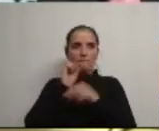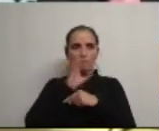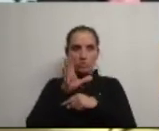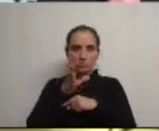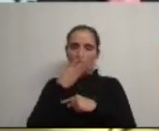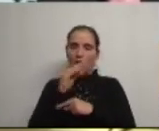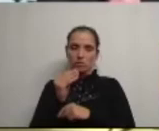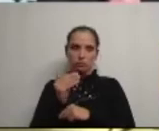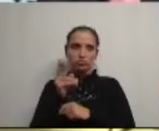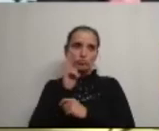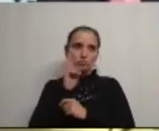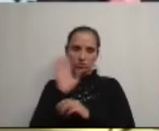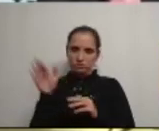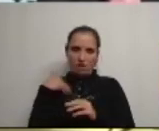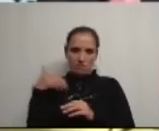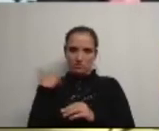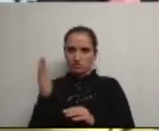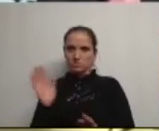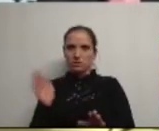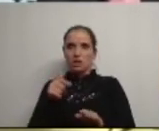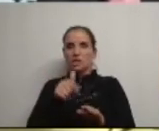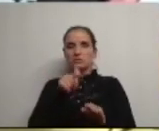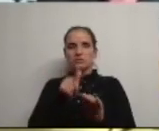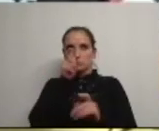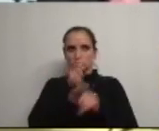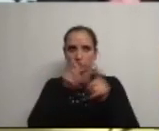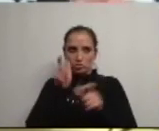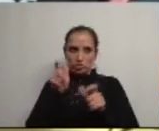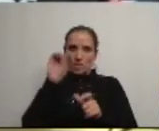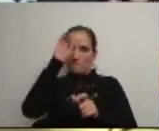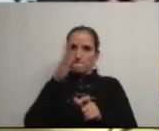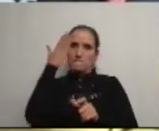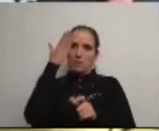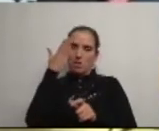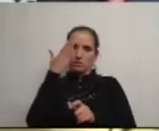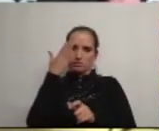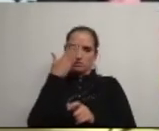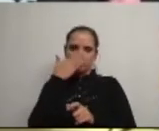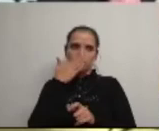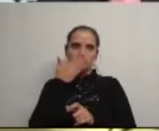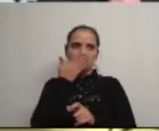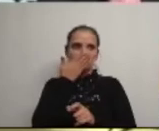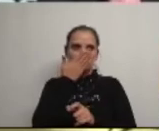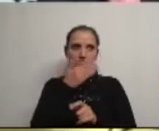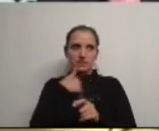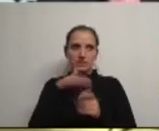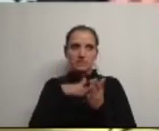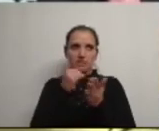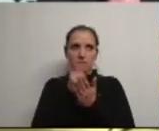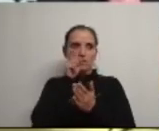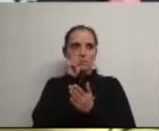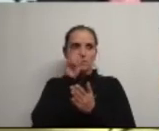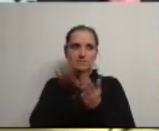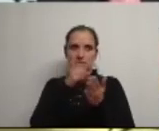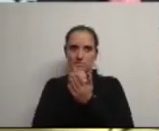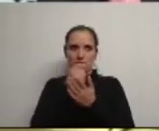dos alunos lamento as pessoas estão em primeiro lugar é isto sempre defendi e